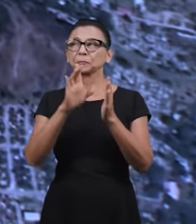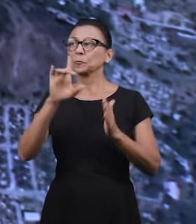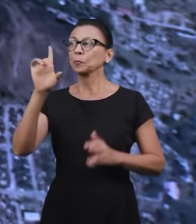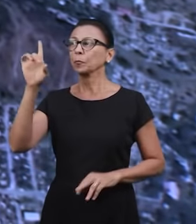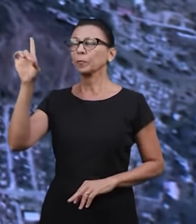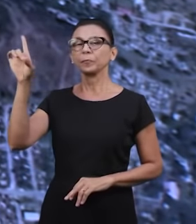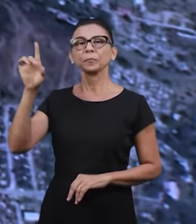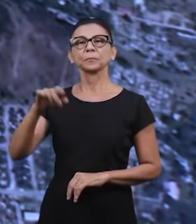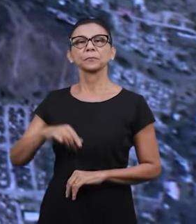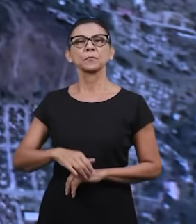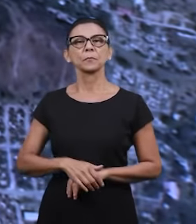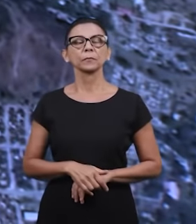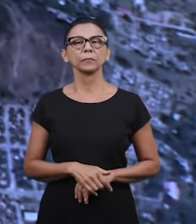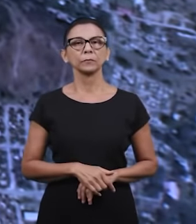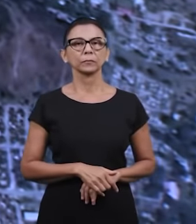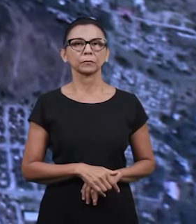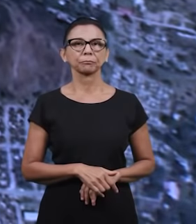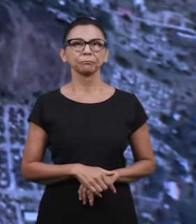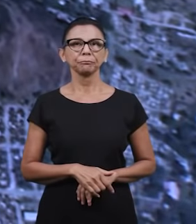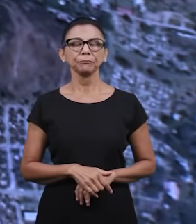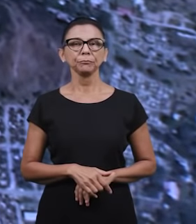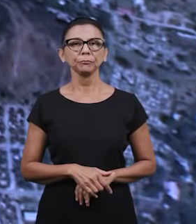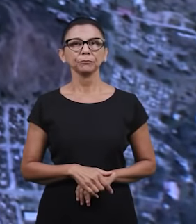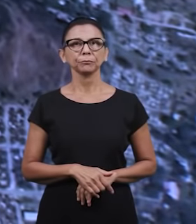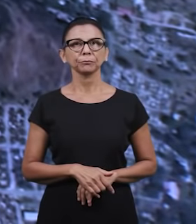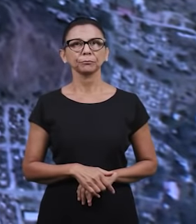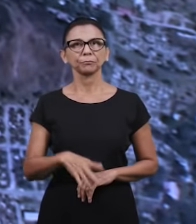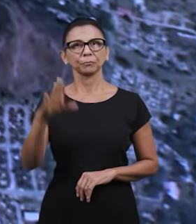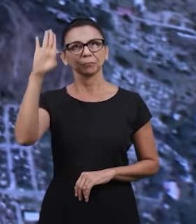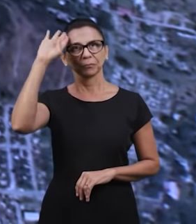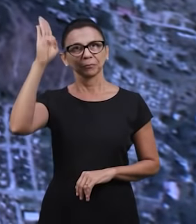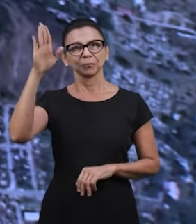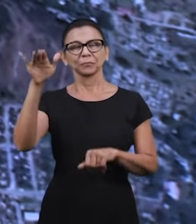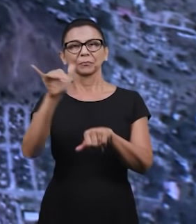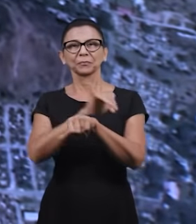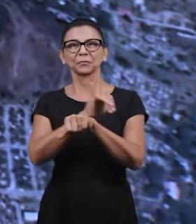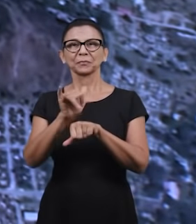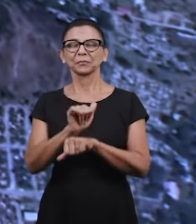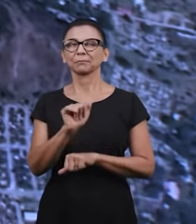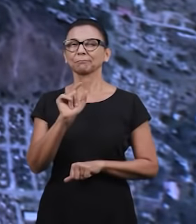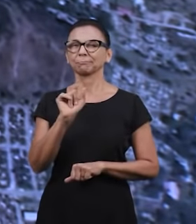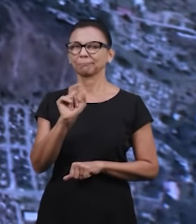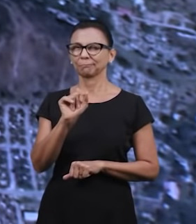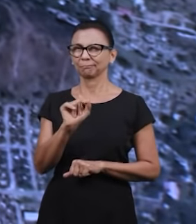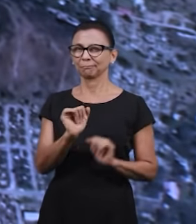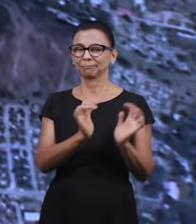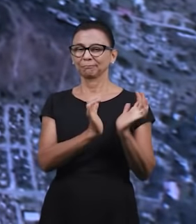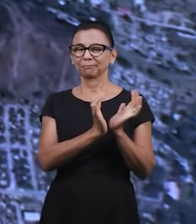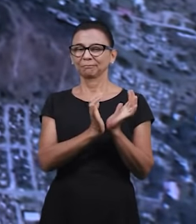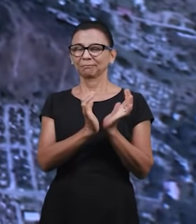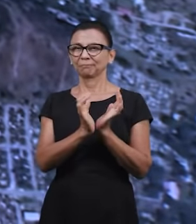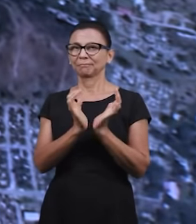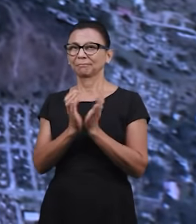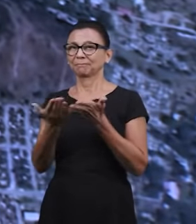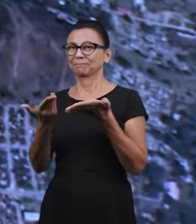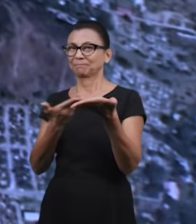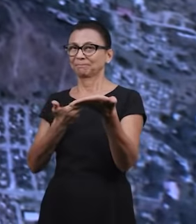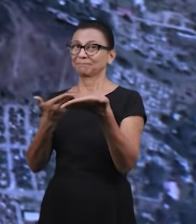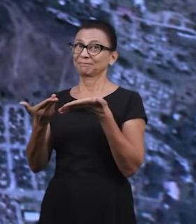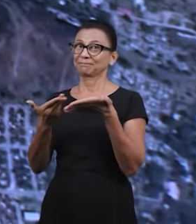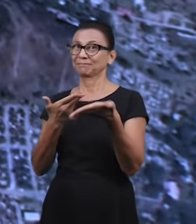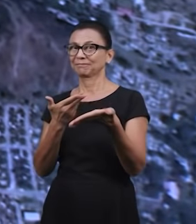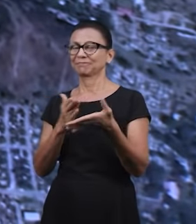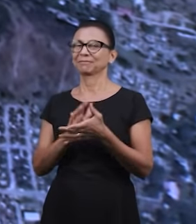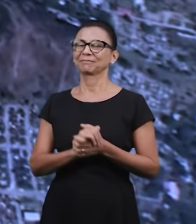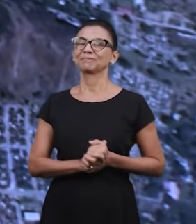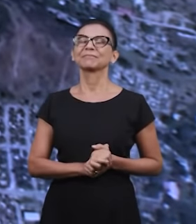maravilhoso isso e uma das principais estratégias é usar os grupos de assistência muito bem